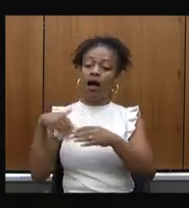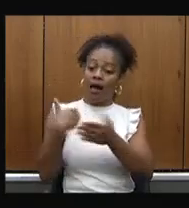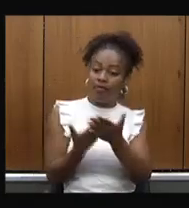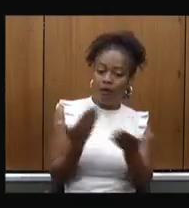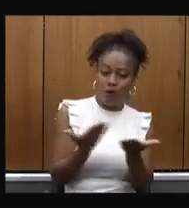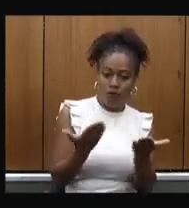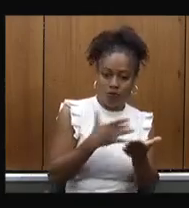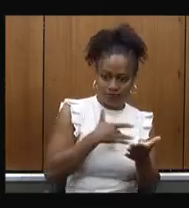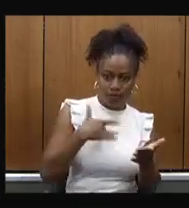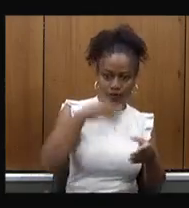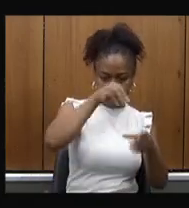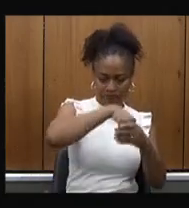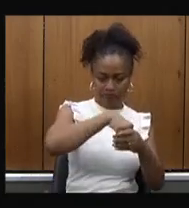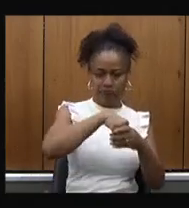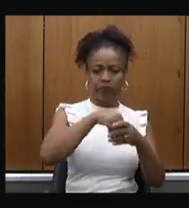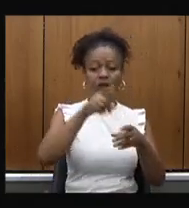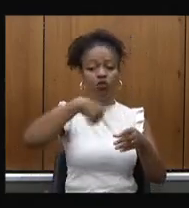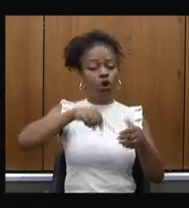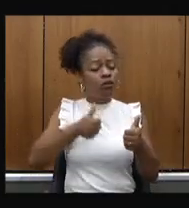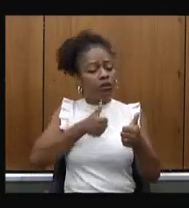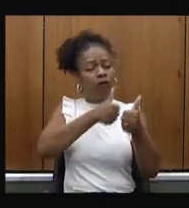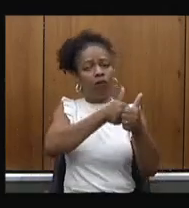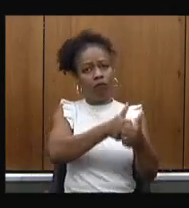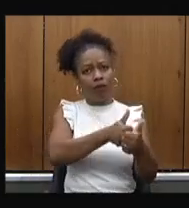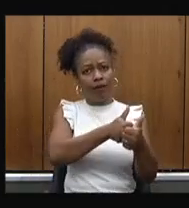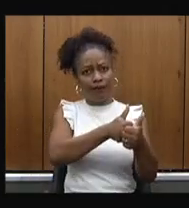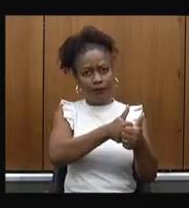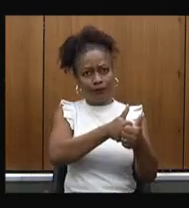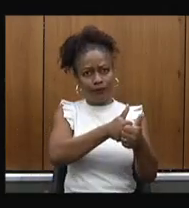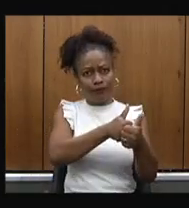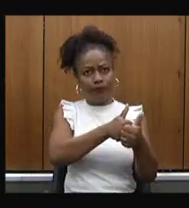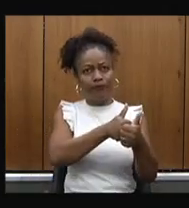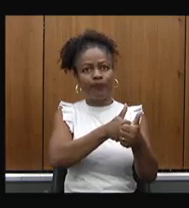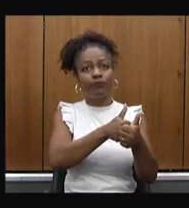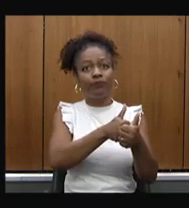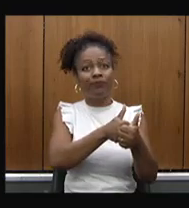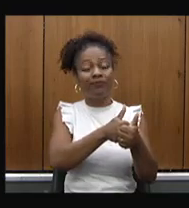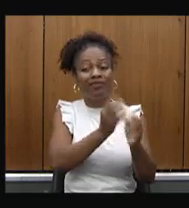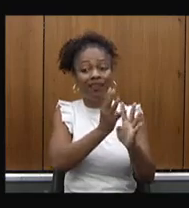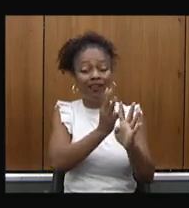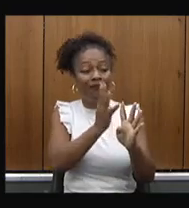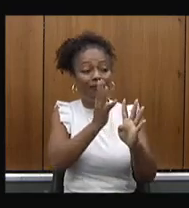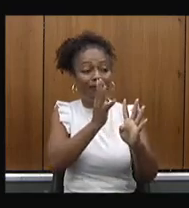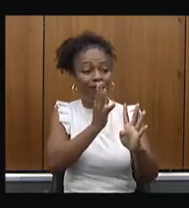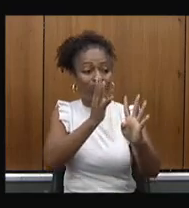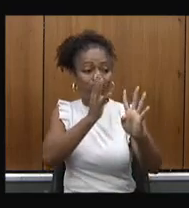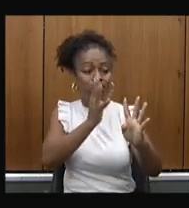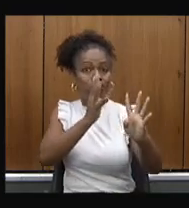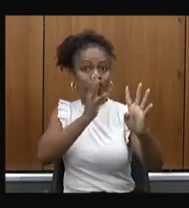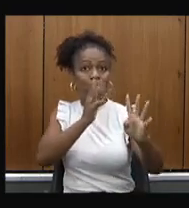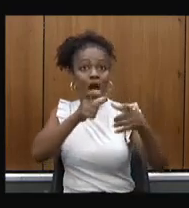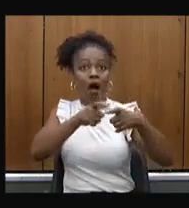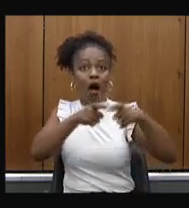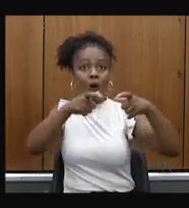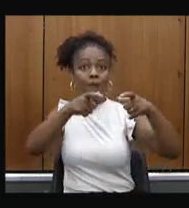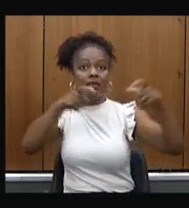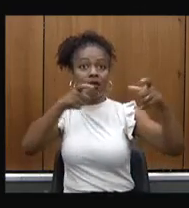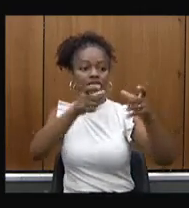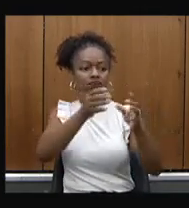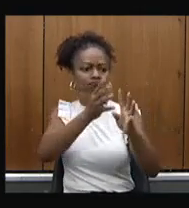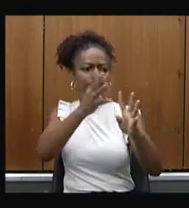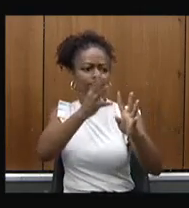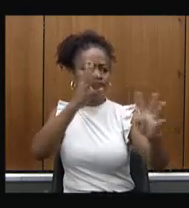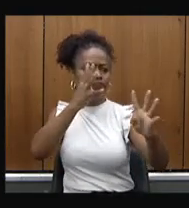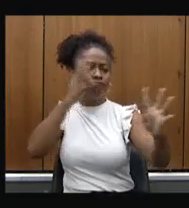acompanhado doutor Fábio as filas só aumentando principalmente na ortopedia